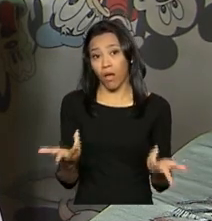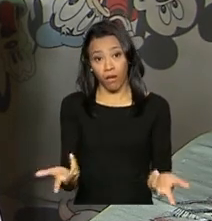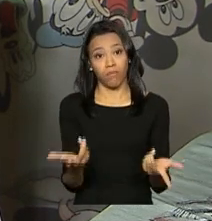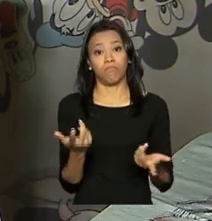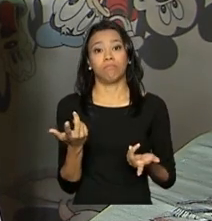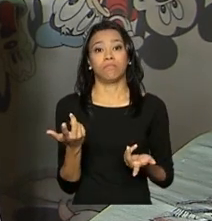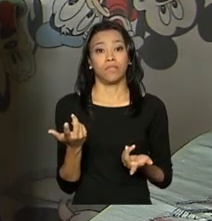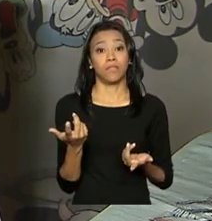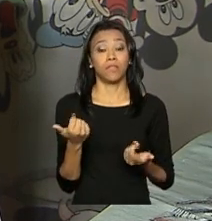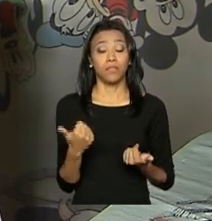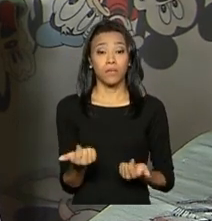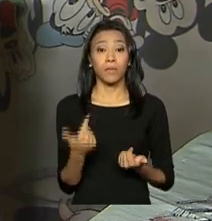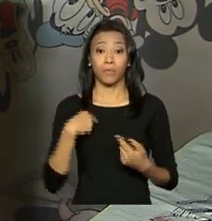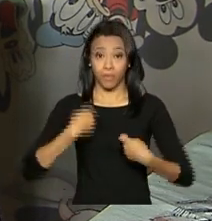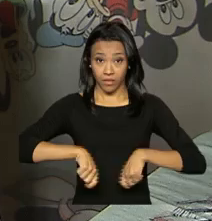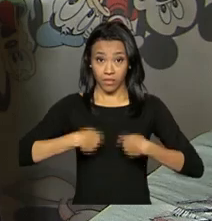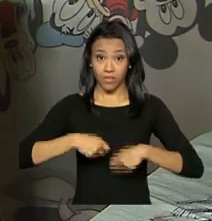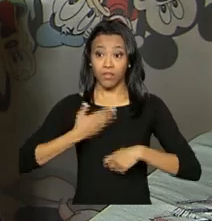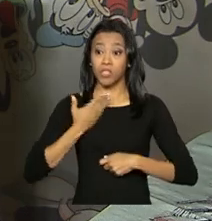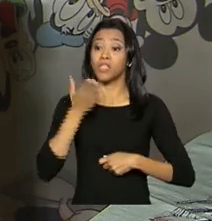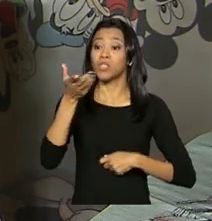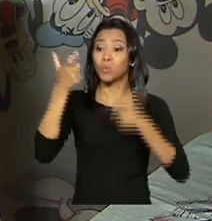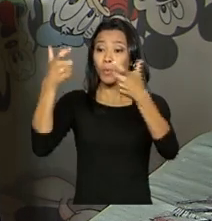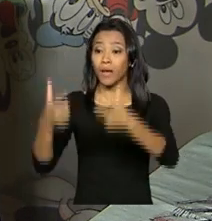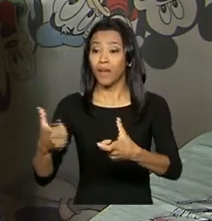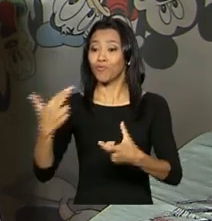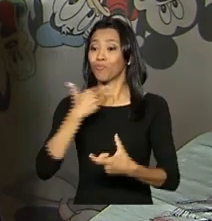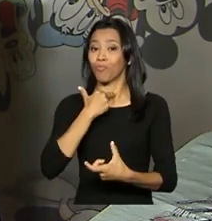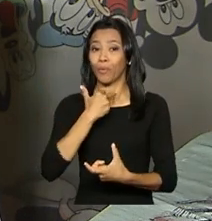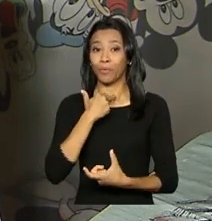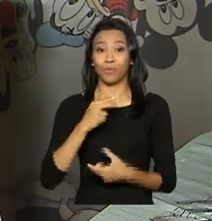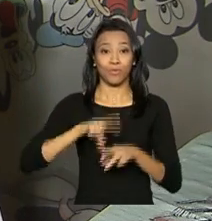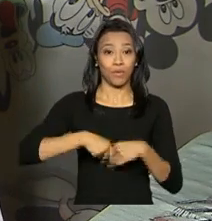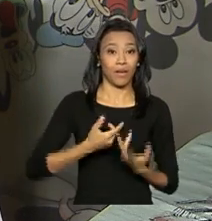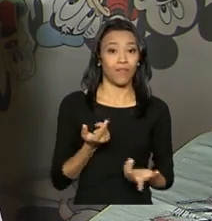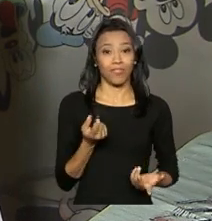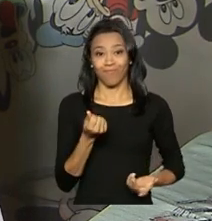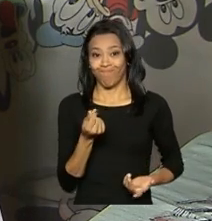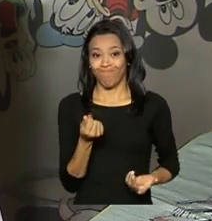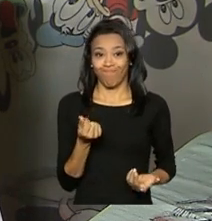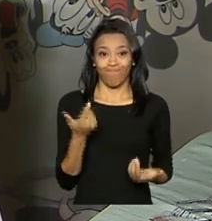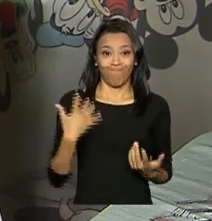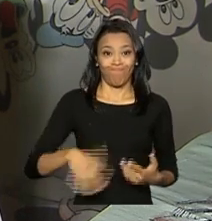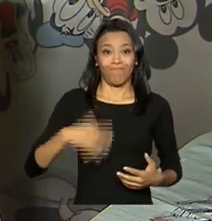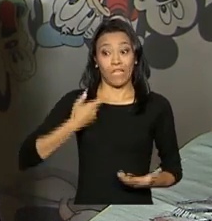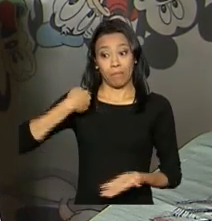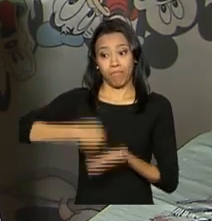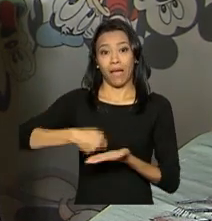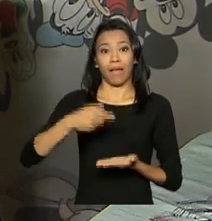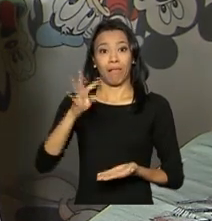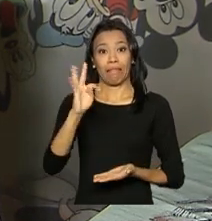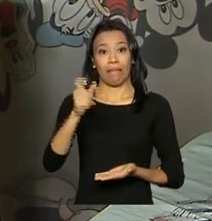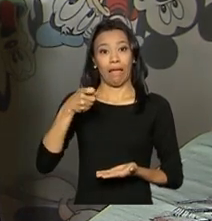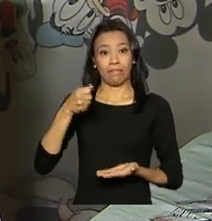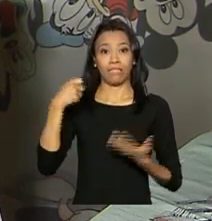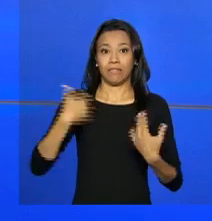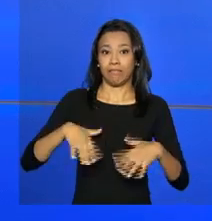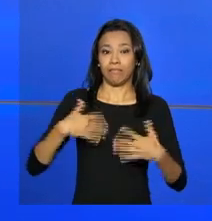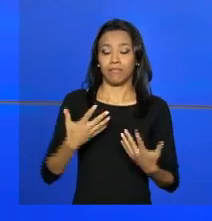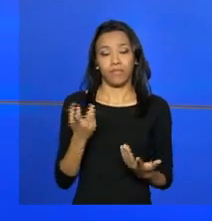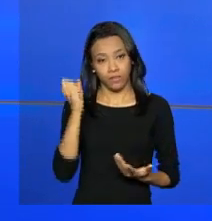Aí eu preciso ir num lugar, não posso muito, por causa dessa taxa que tem que pagar para ir para todo lugar.